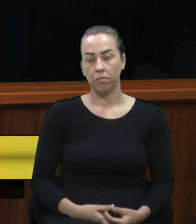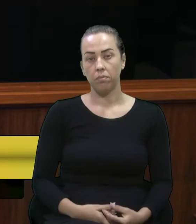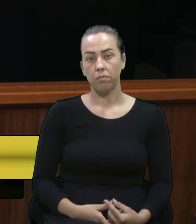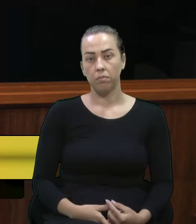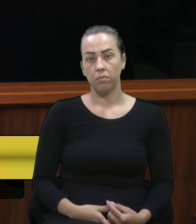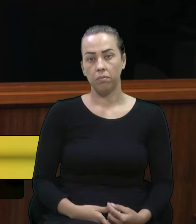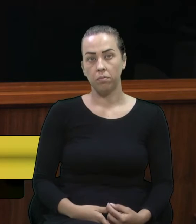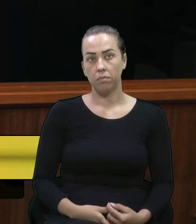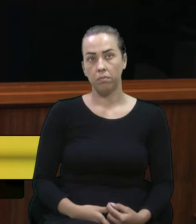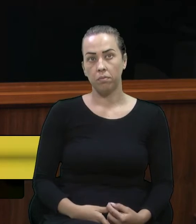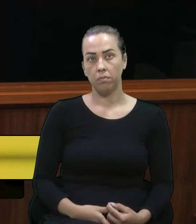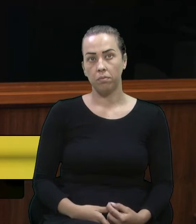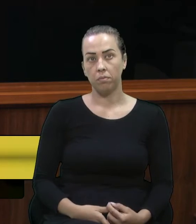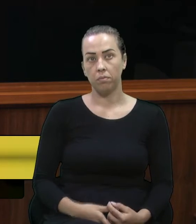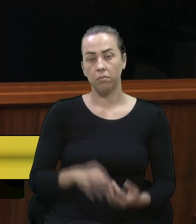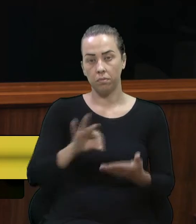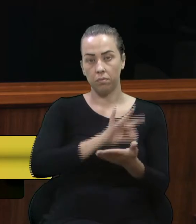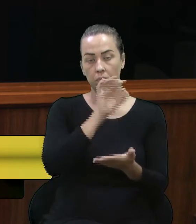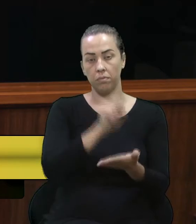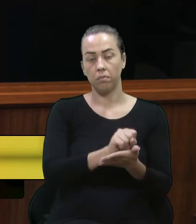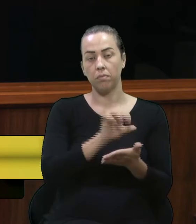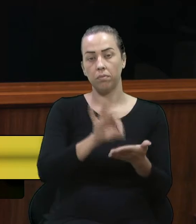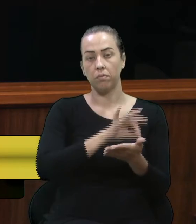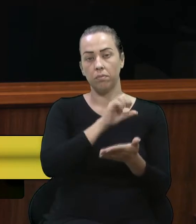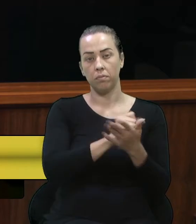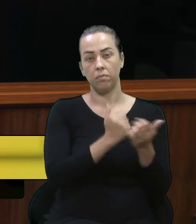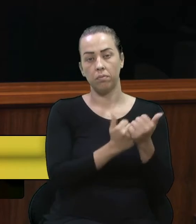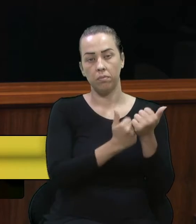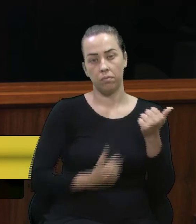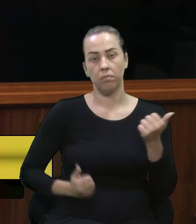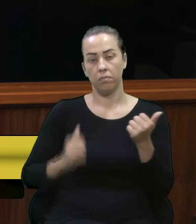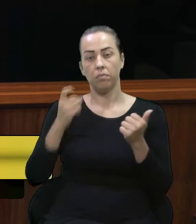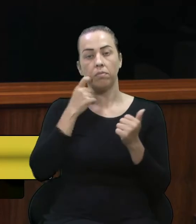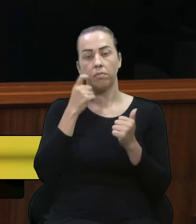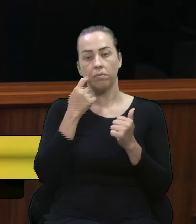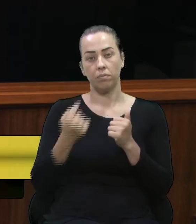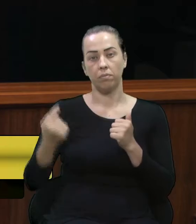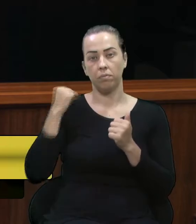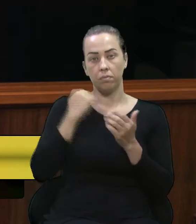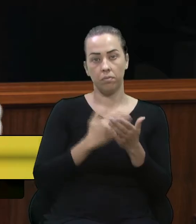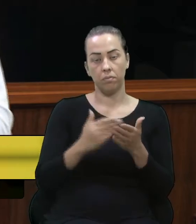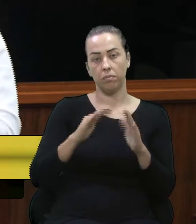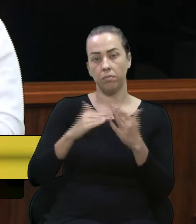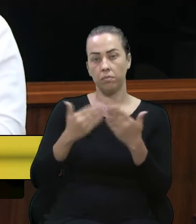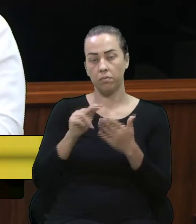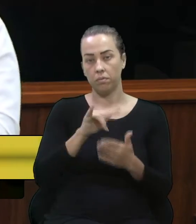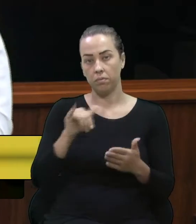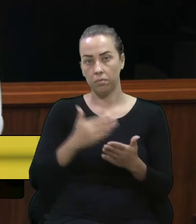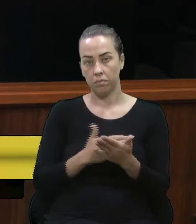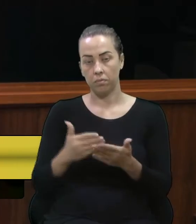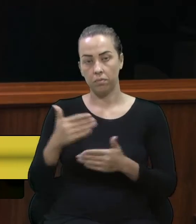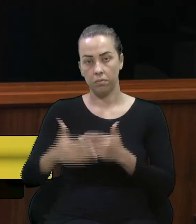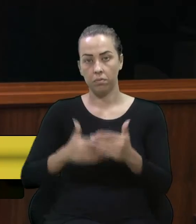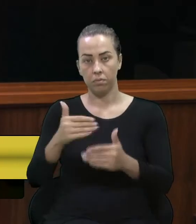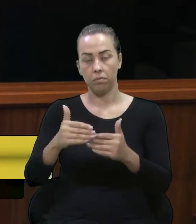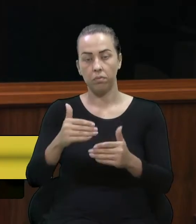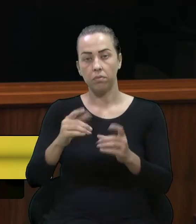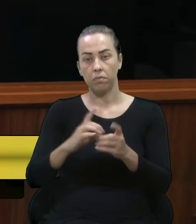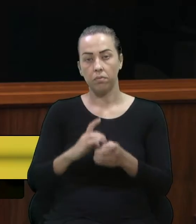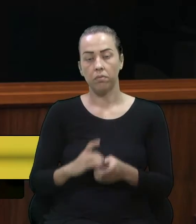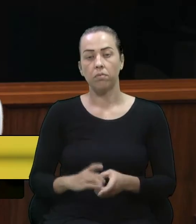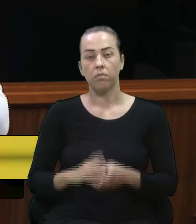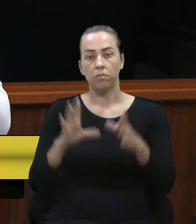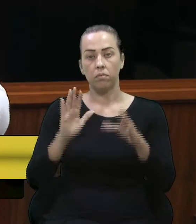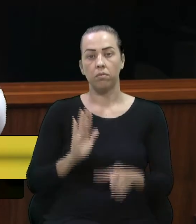começaram, a inscrição da chapa foram homologadas sextas-feiras, então as nossas escolas passam por esse processo democrático,